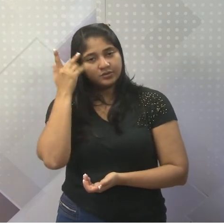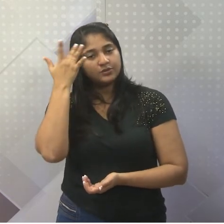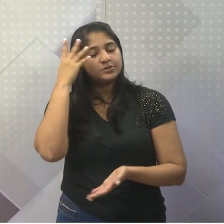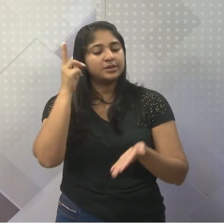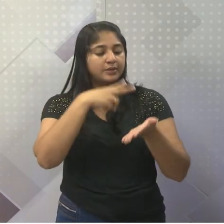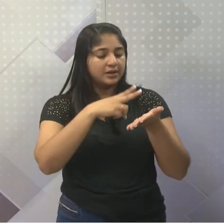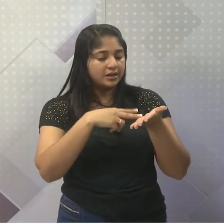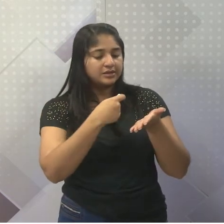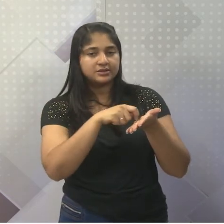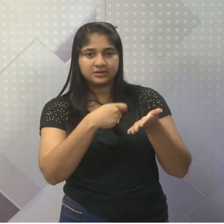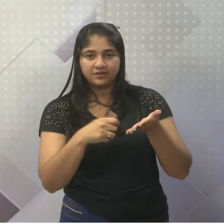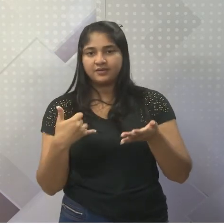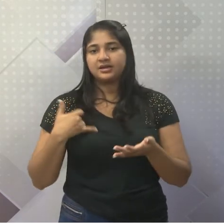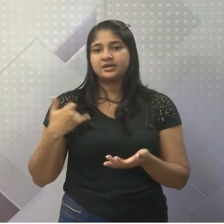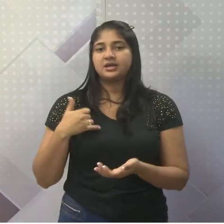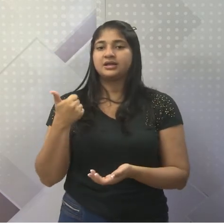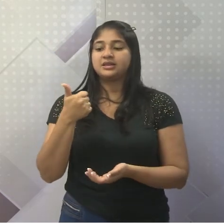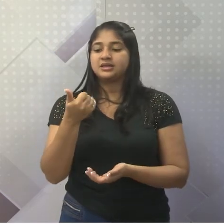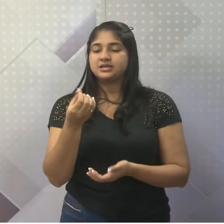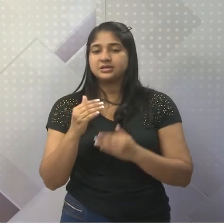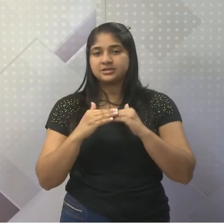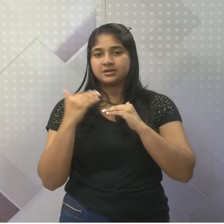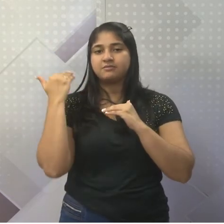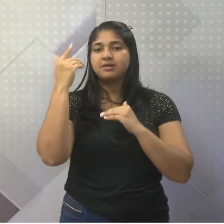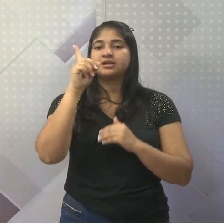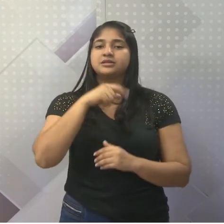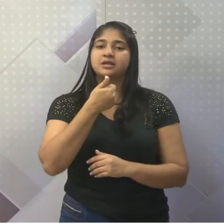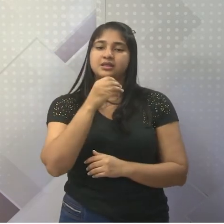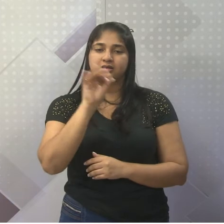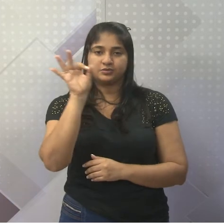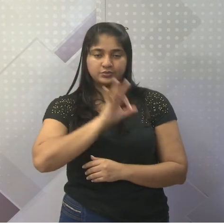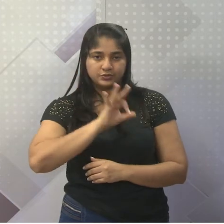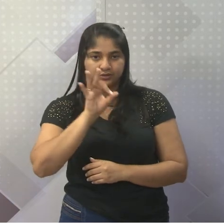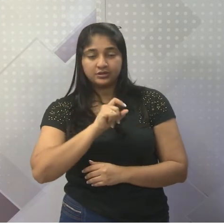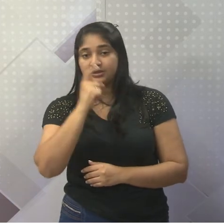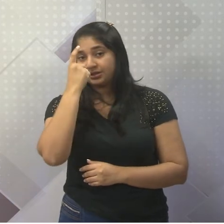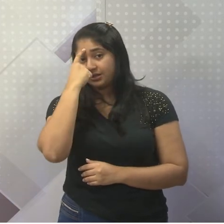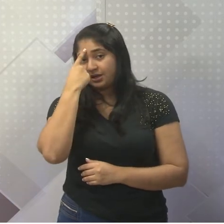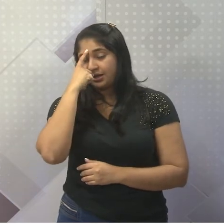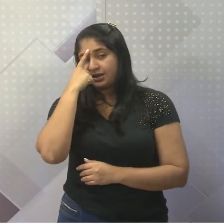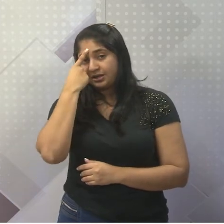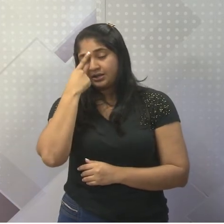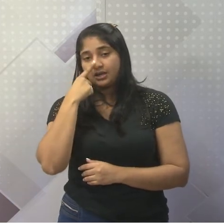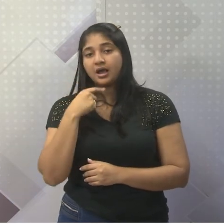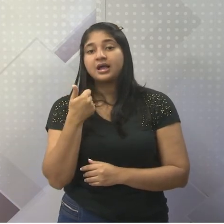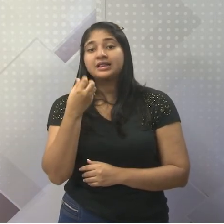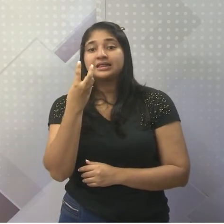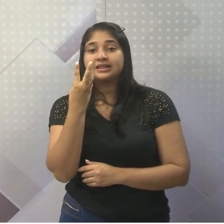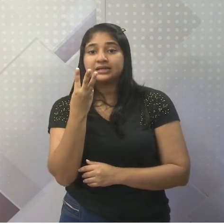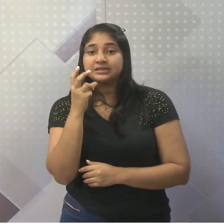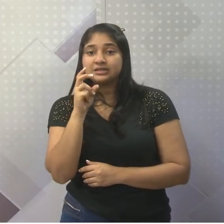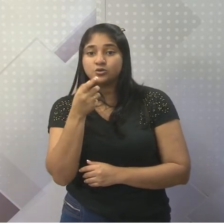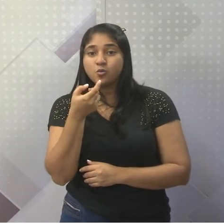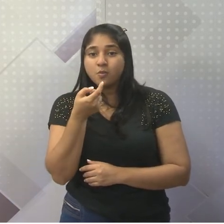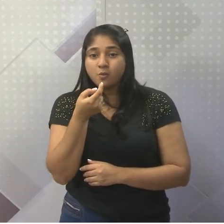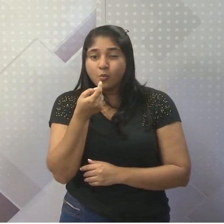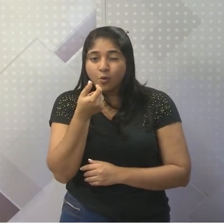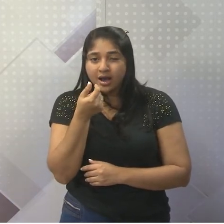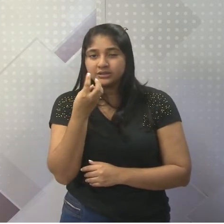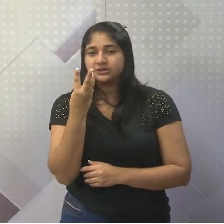pessoas com mais de 16 anos, é de 10%. Na Índia, é de quase 35%.